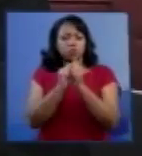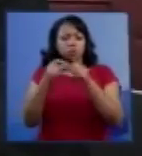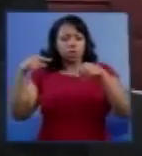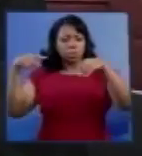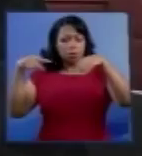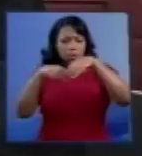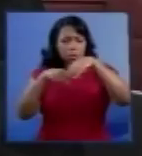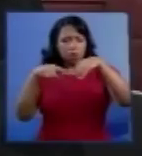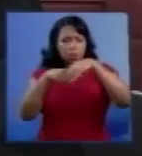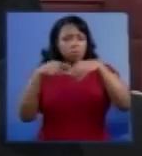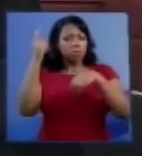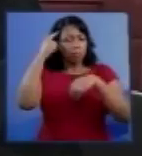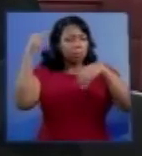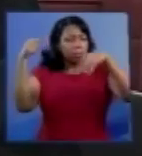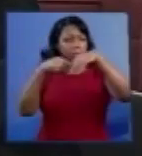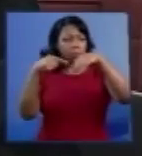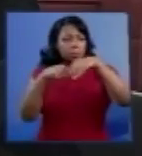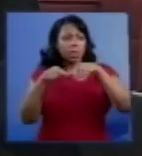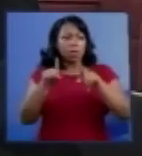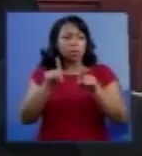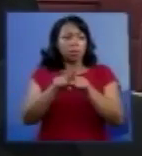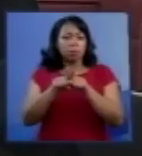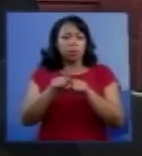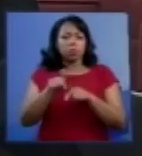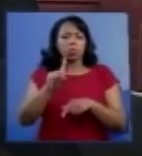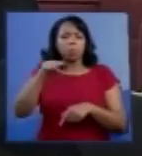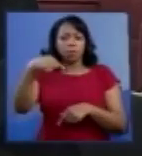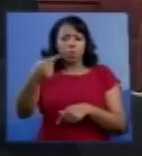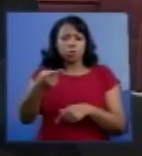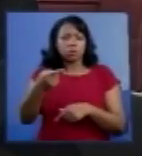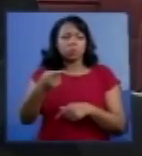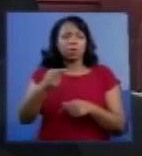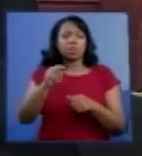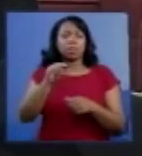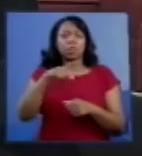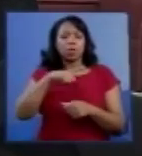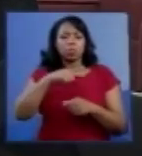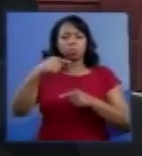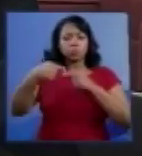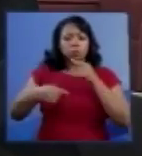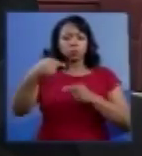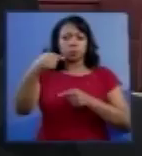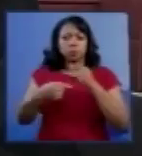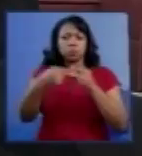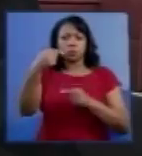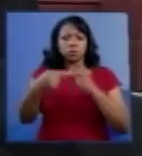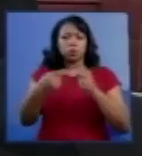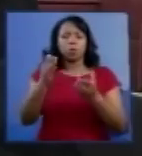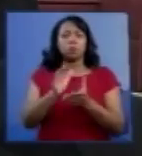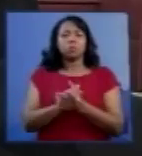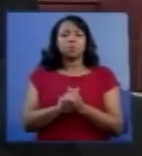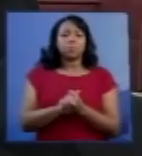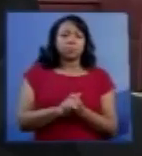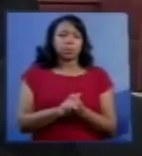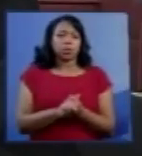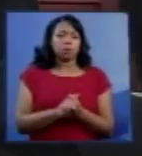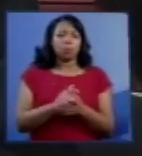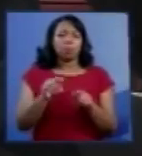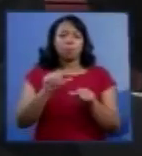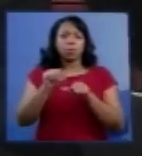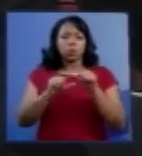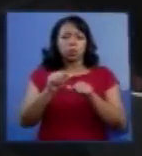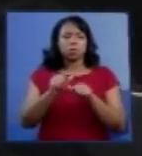e a tomografia. Isso acho que vai ter de ser motivo objeto de alguma discussão, posteriormente, mas nós reiteramos a nossa posição.